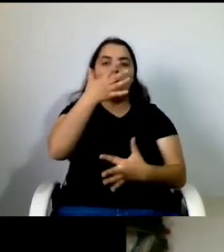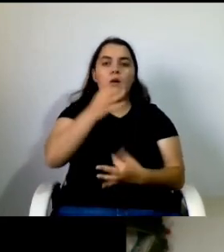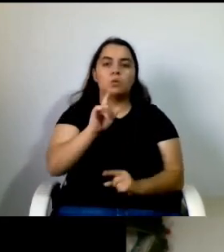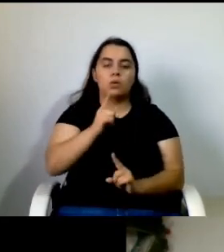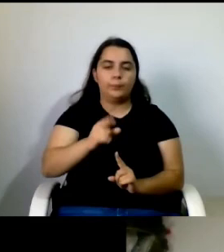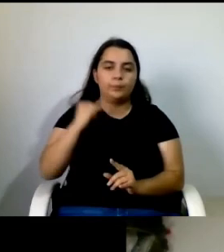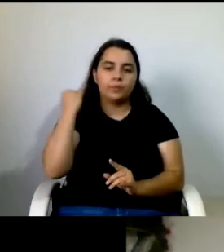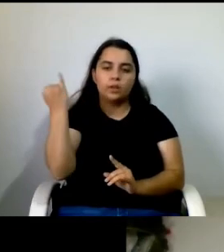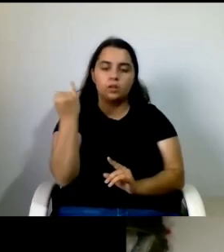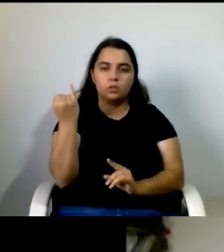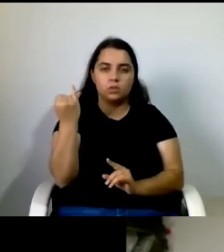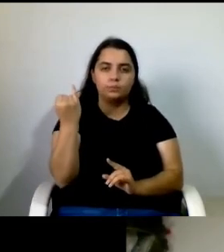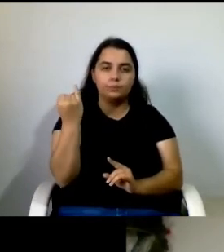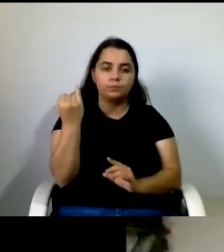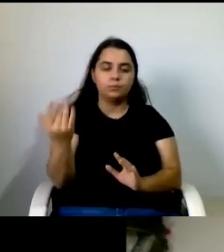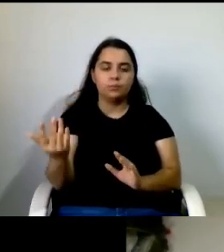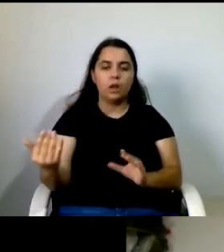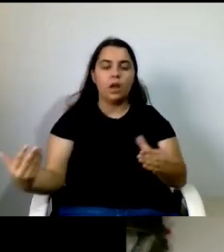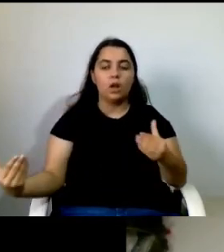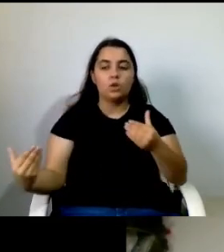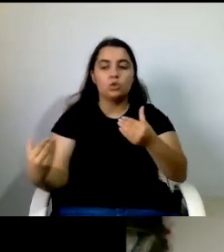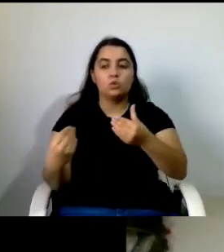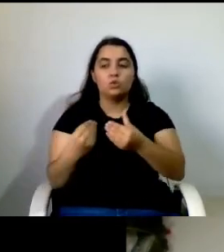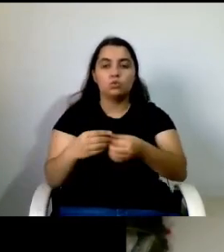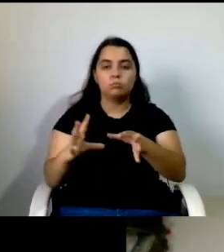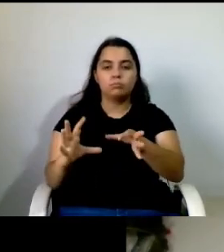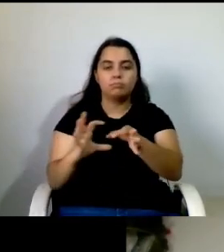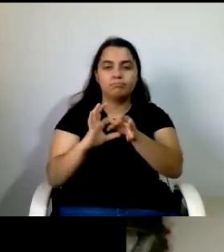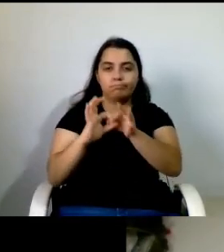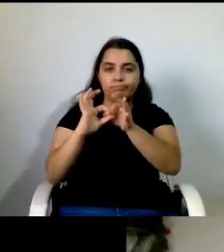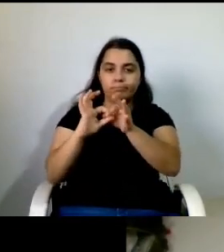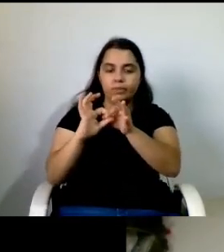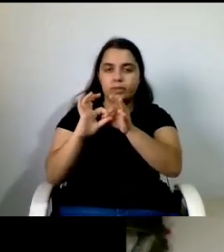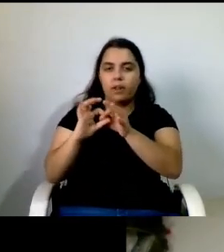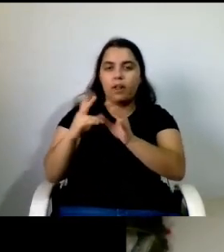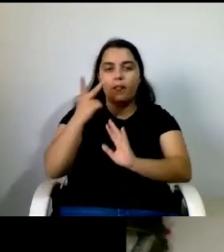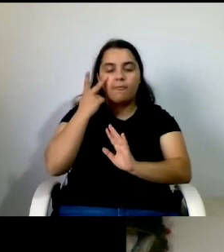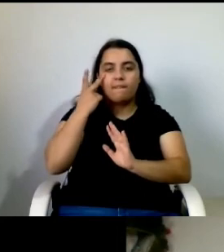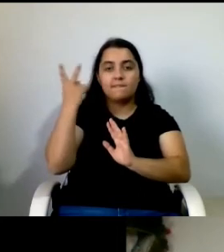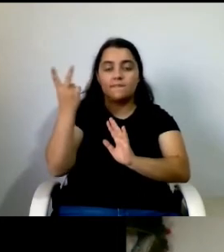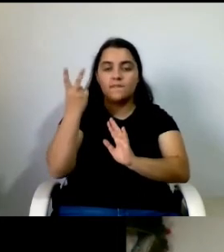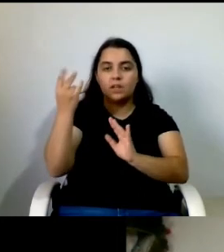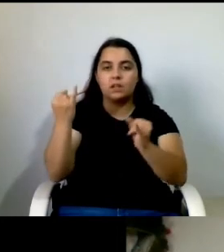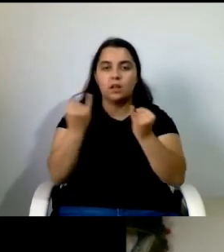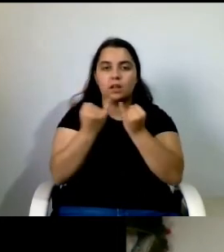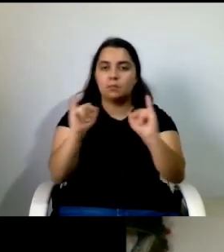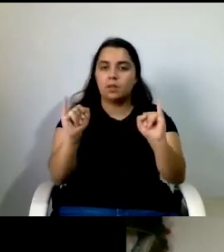parceiras da vida independente ou da promoção da vida independente e nunca o contrário